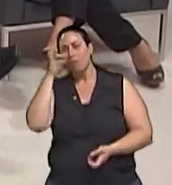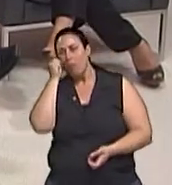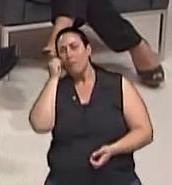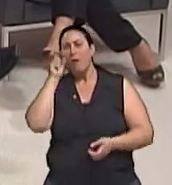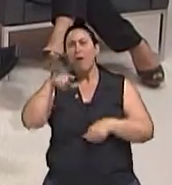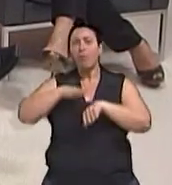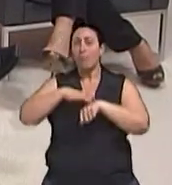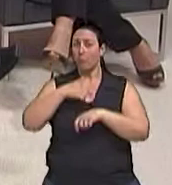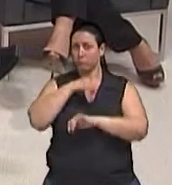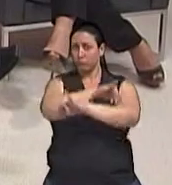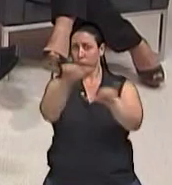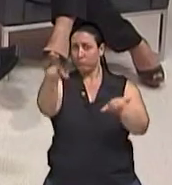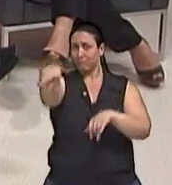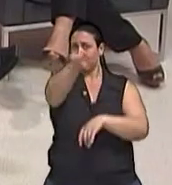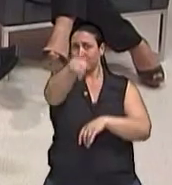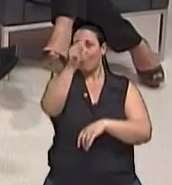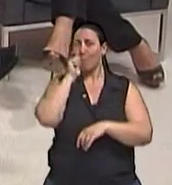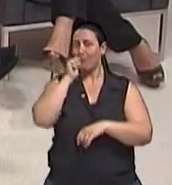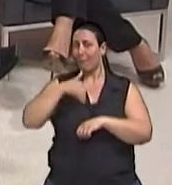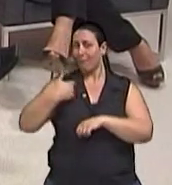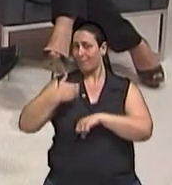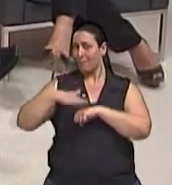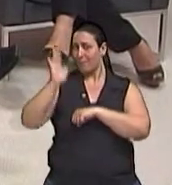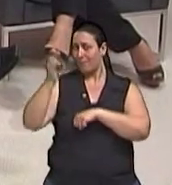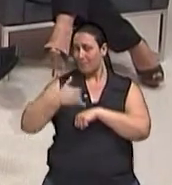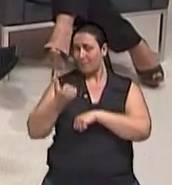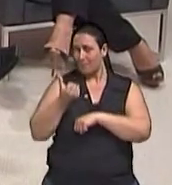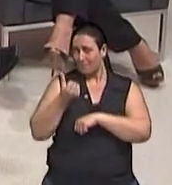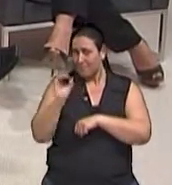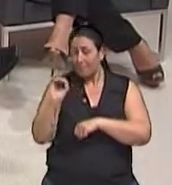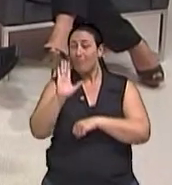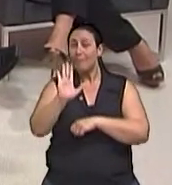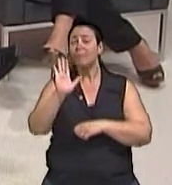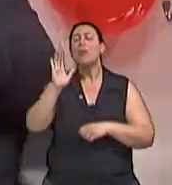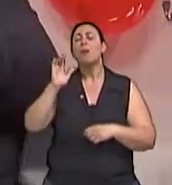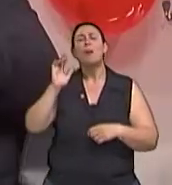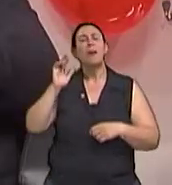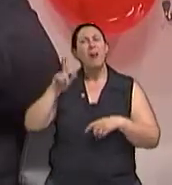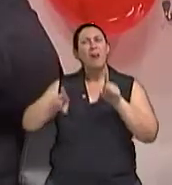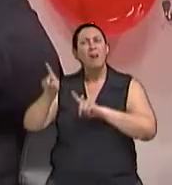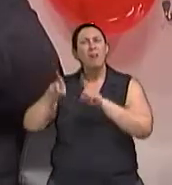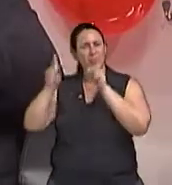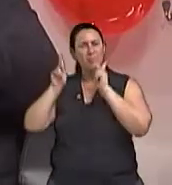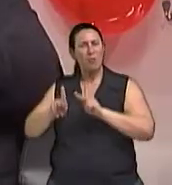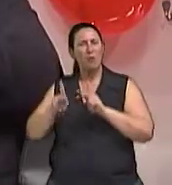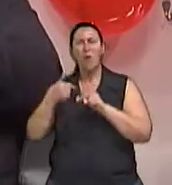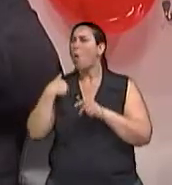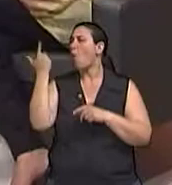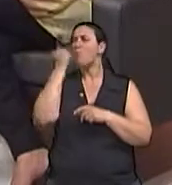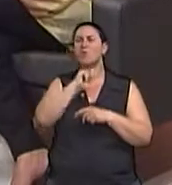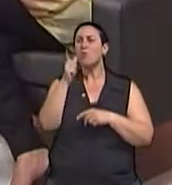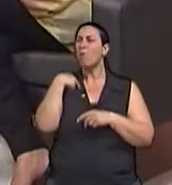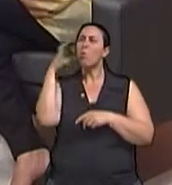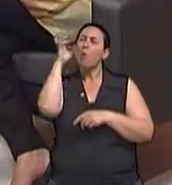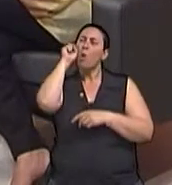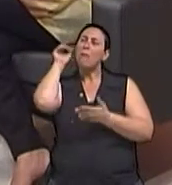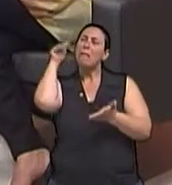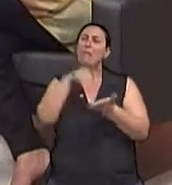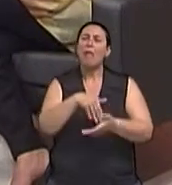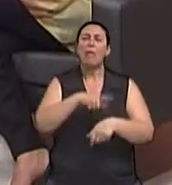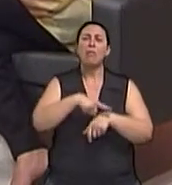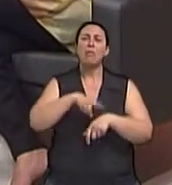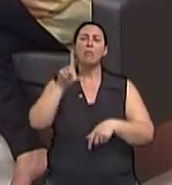minhas amigas que já passaram dos 60, né? Que tem gente que assim, eu não levanto antes das 10. Aí eu pergunto, mas tu dormes até as 10 da manhã?